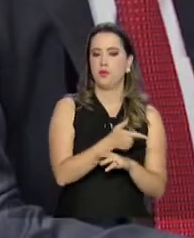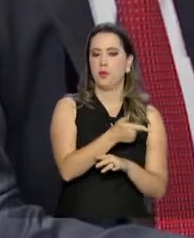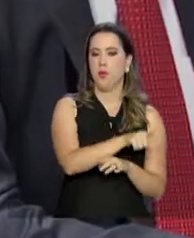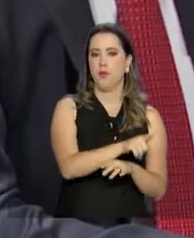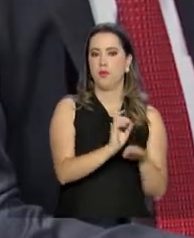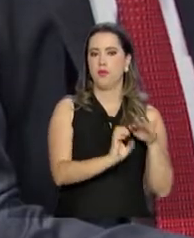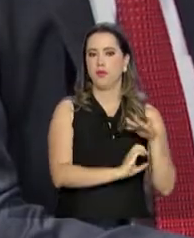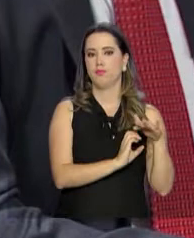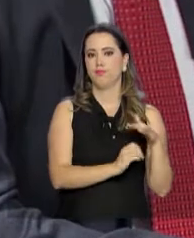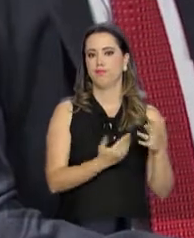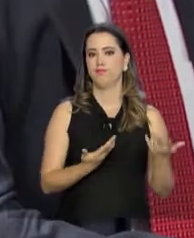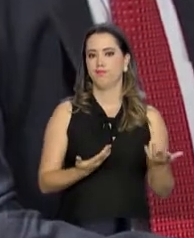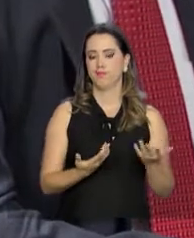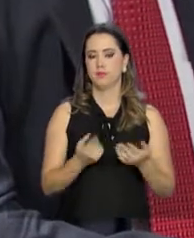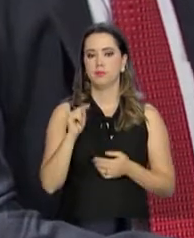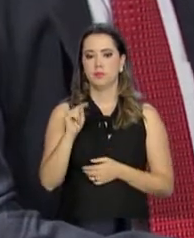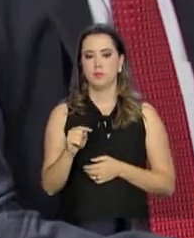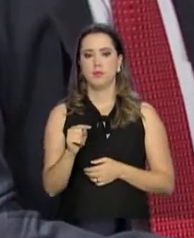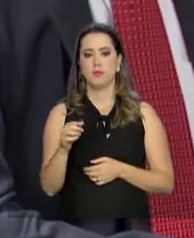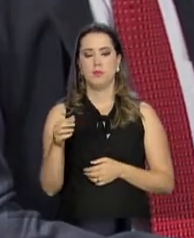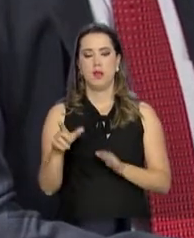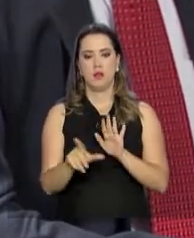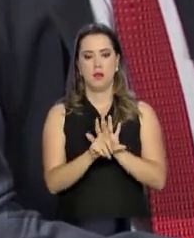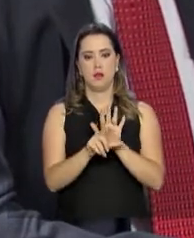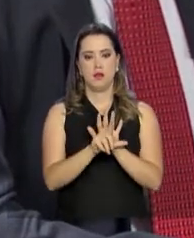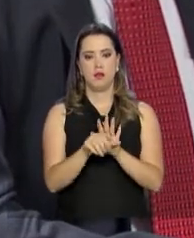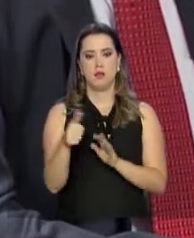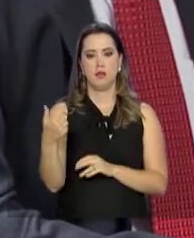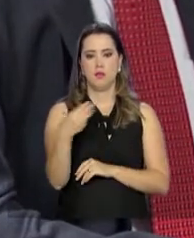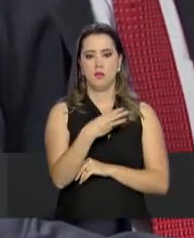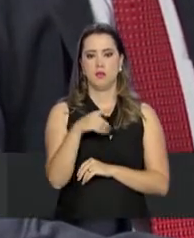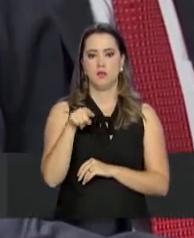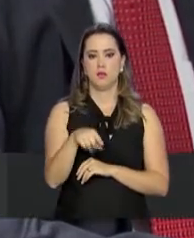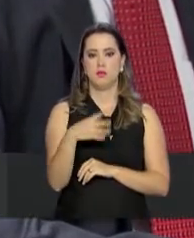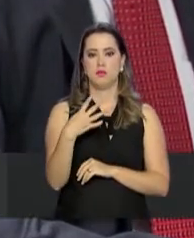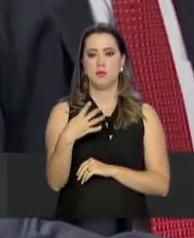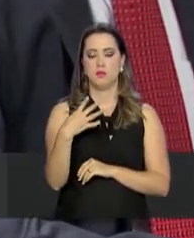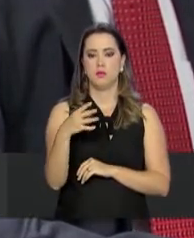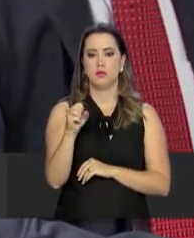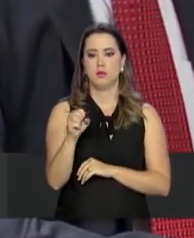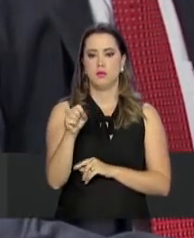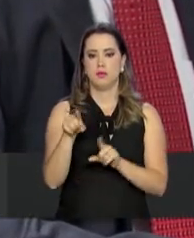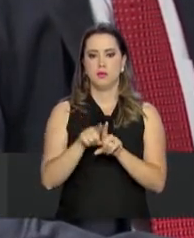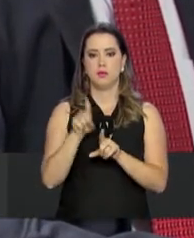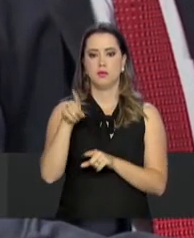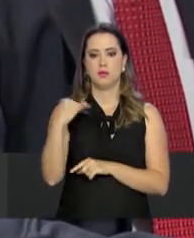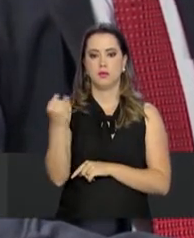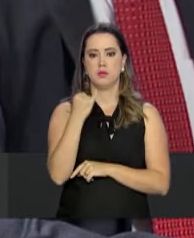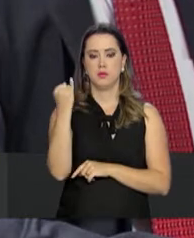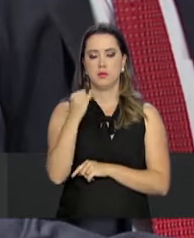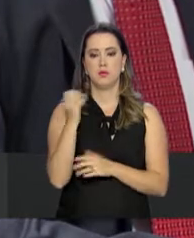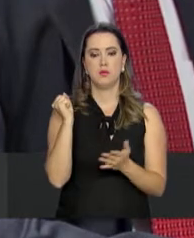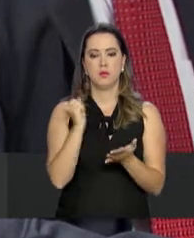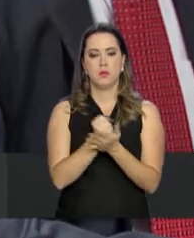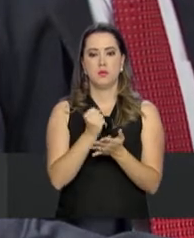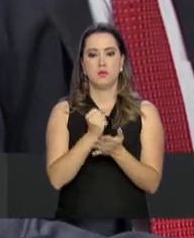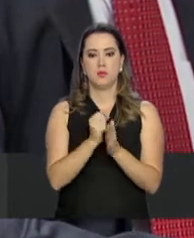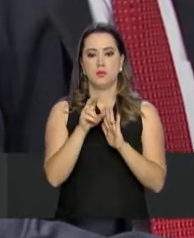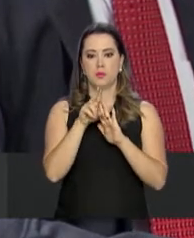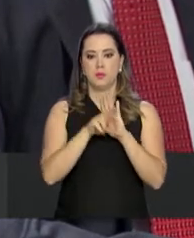legislação 13.448 de 2017 é um avanço importantíssimo no marco regulatório brasileiro.